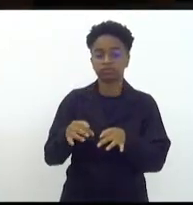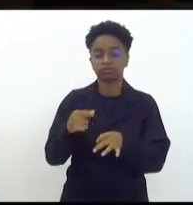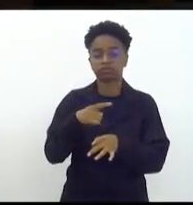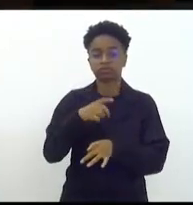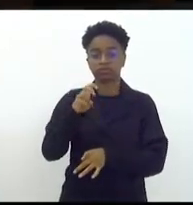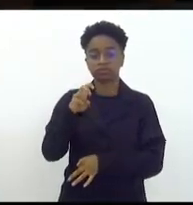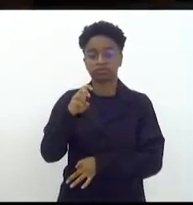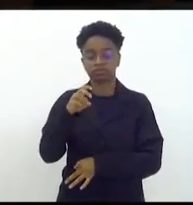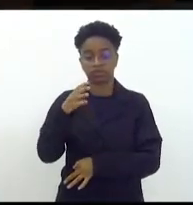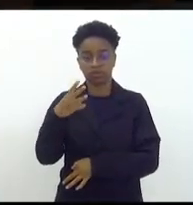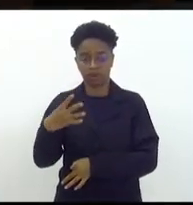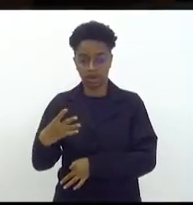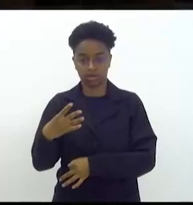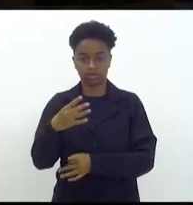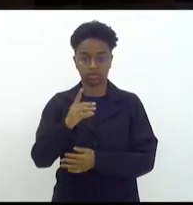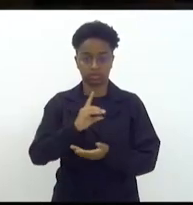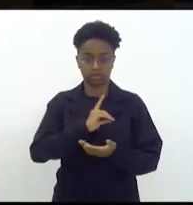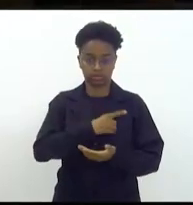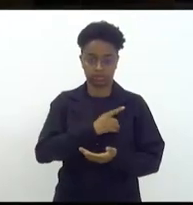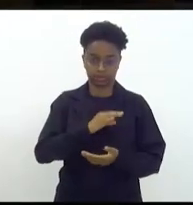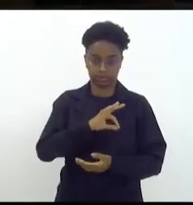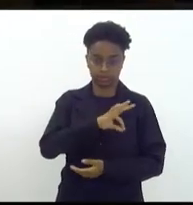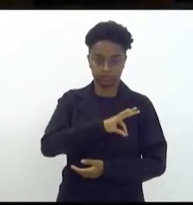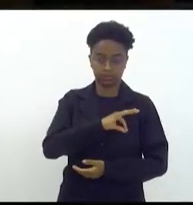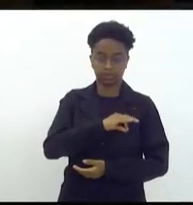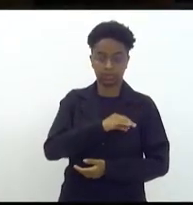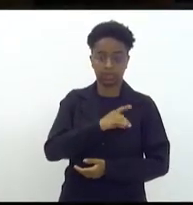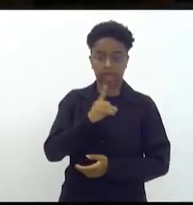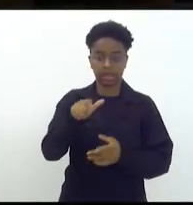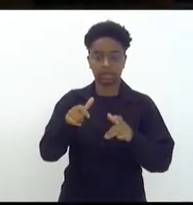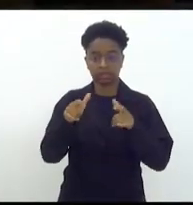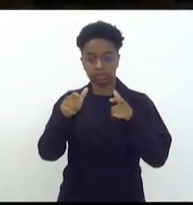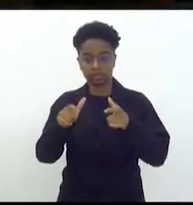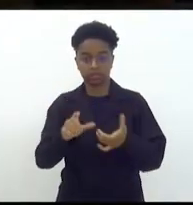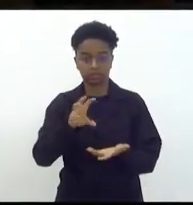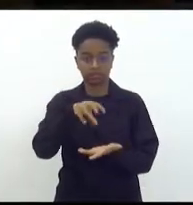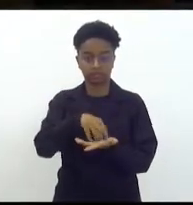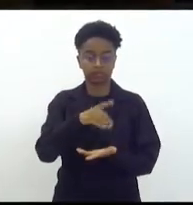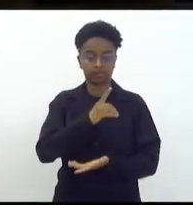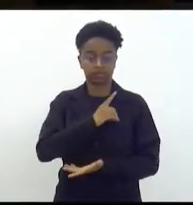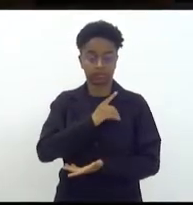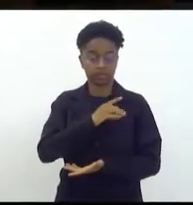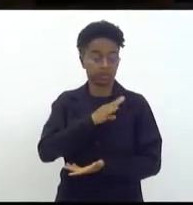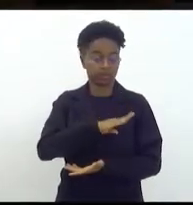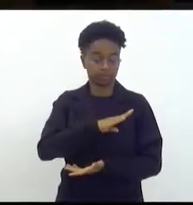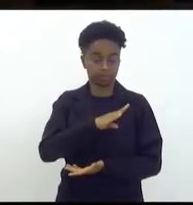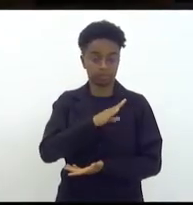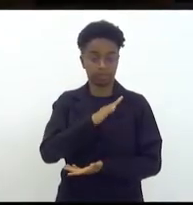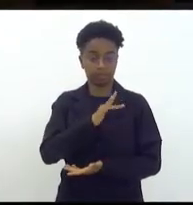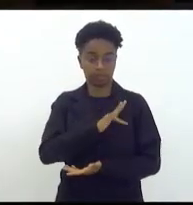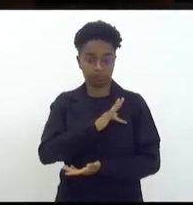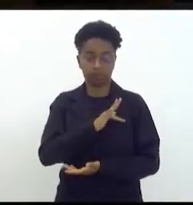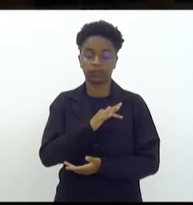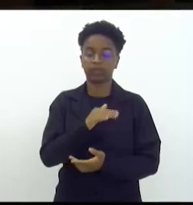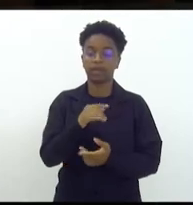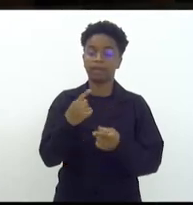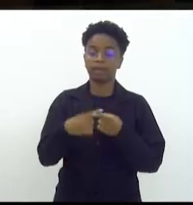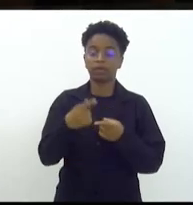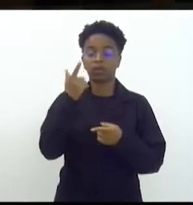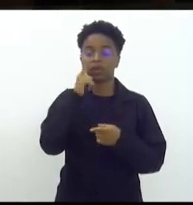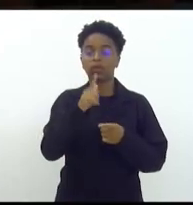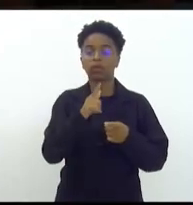54DP que fica na Baixada Fluminense que é inclusive uma das delegacias que mais apreendeu de maneira